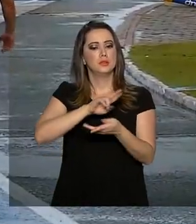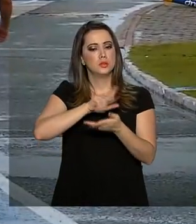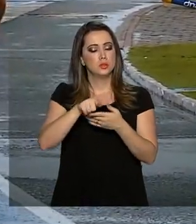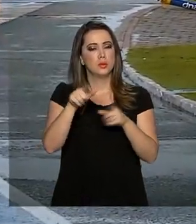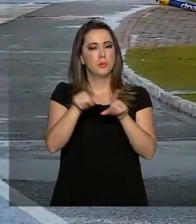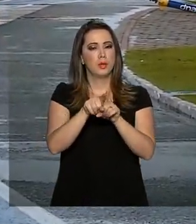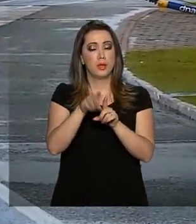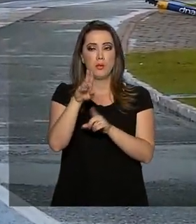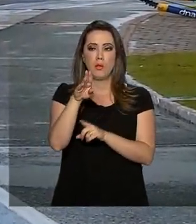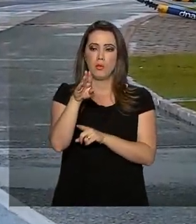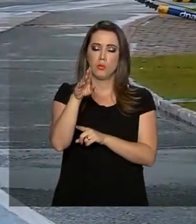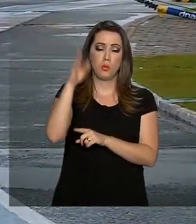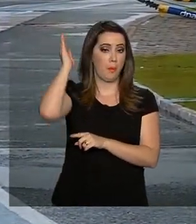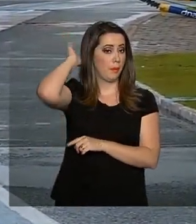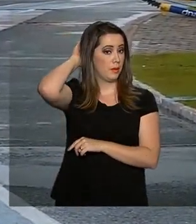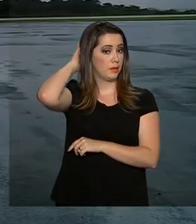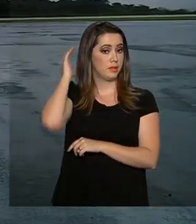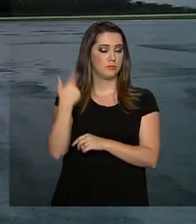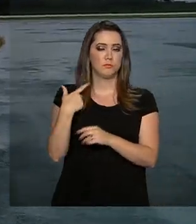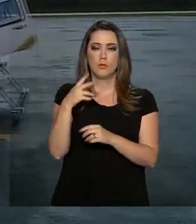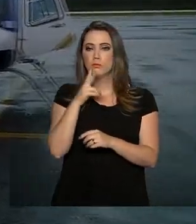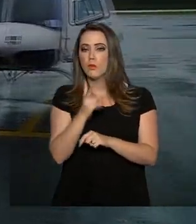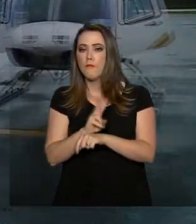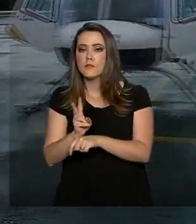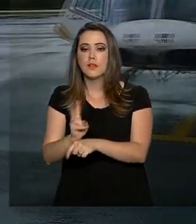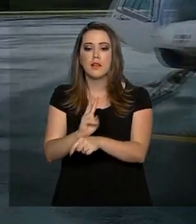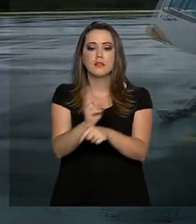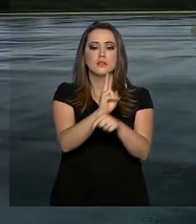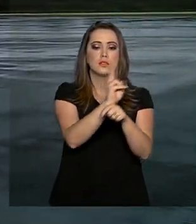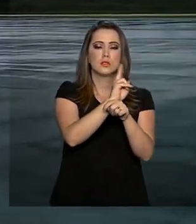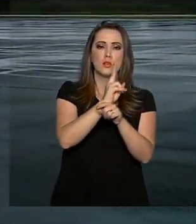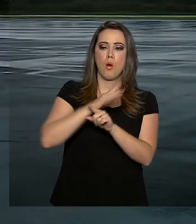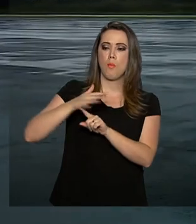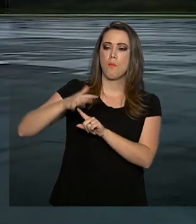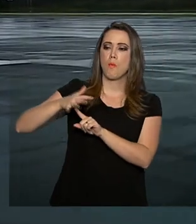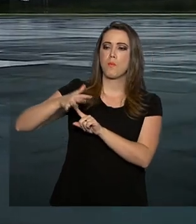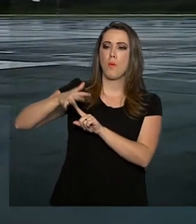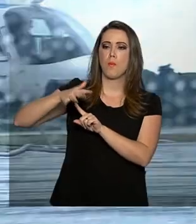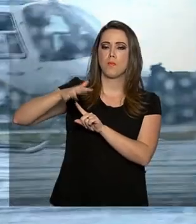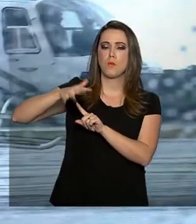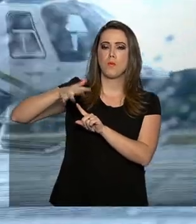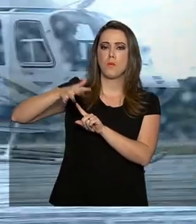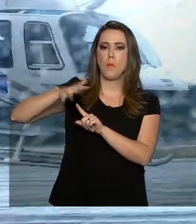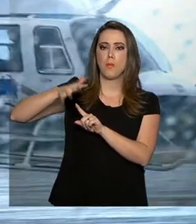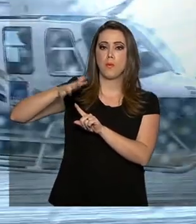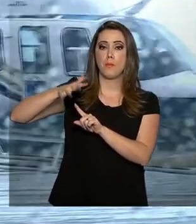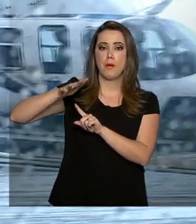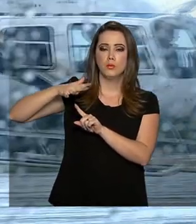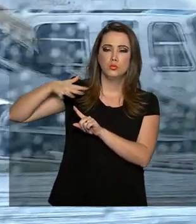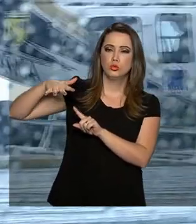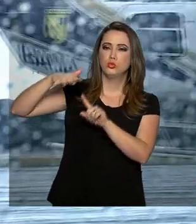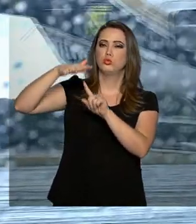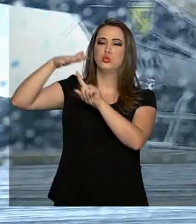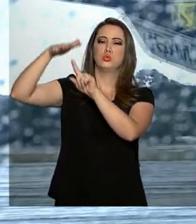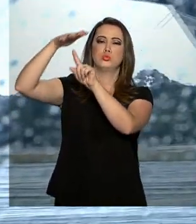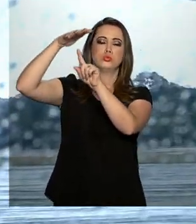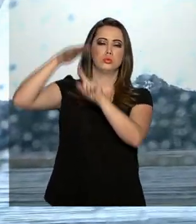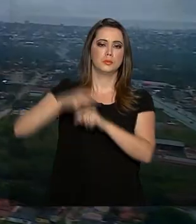desmatamento ilegal da Amazônia. Os motores dos helicópteros são acionados e tem início a operação.